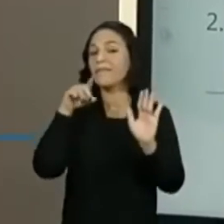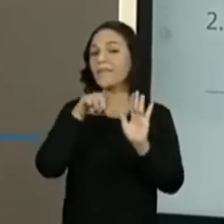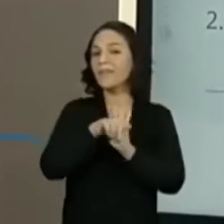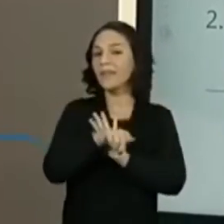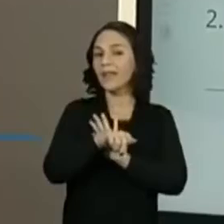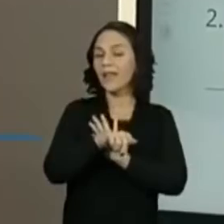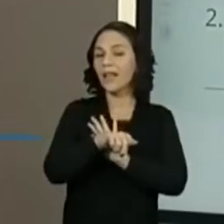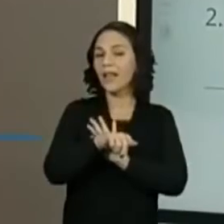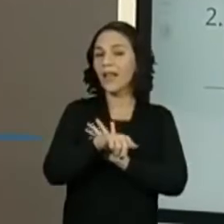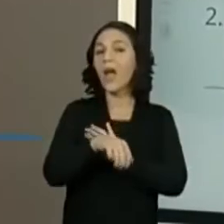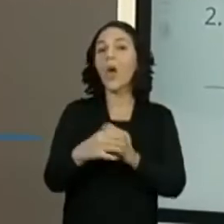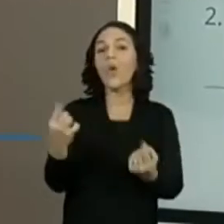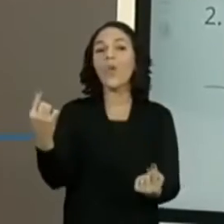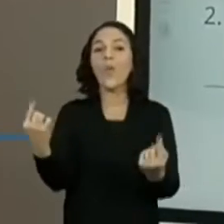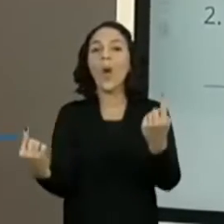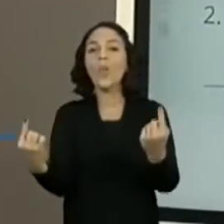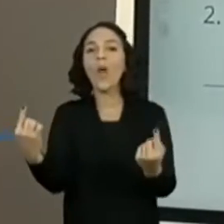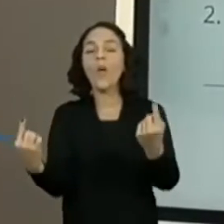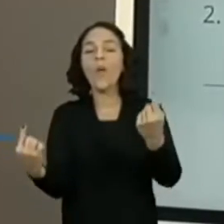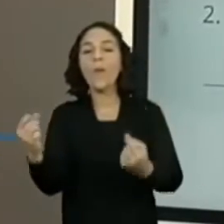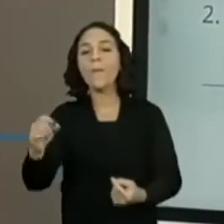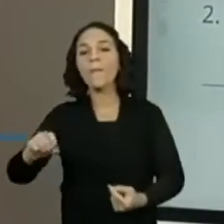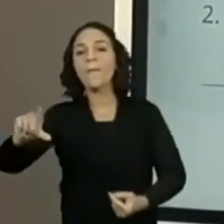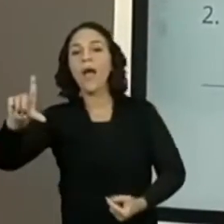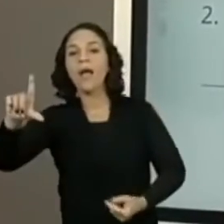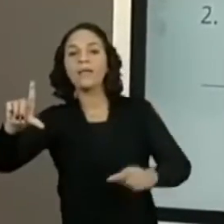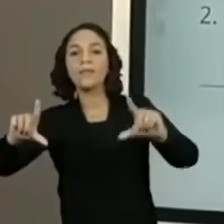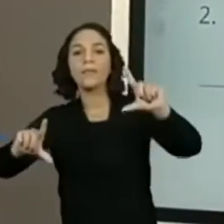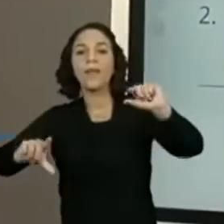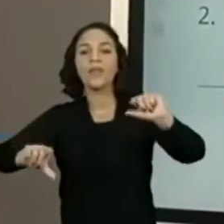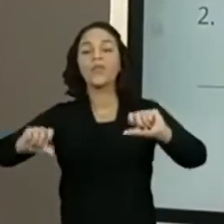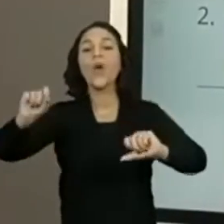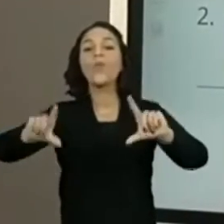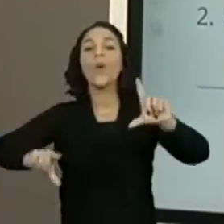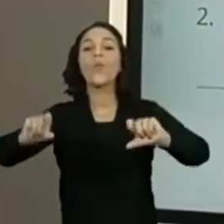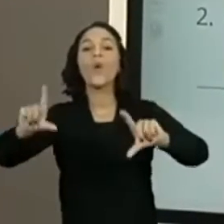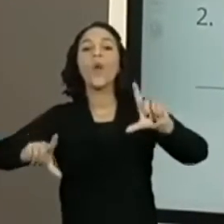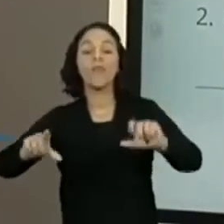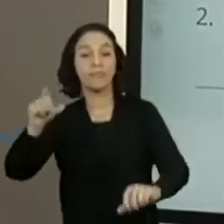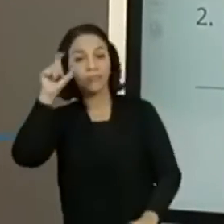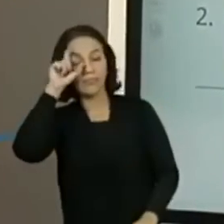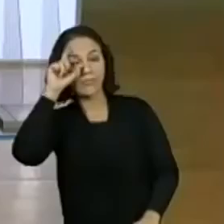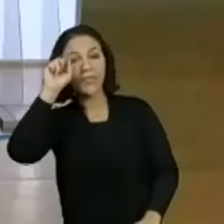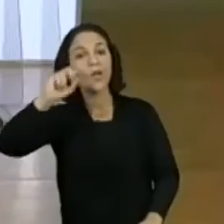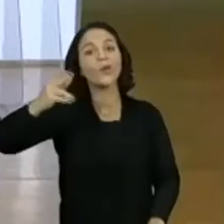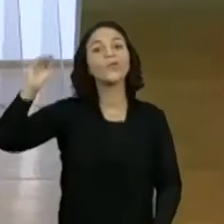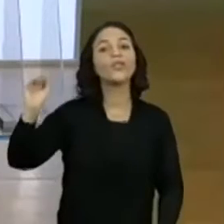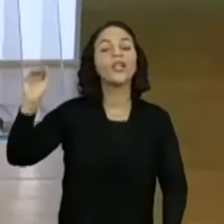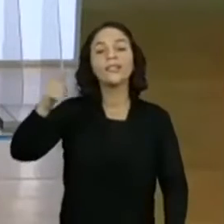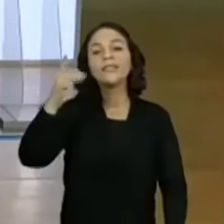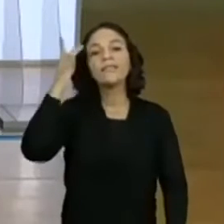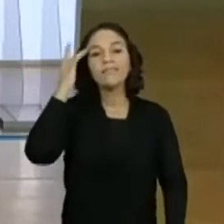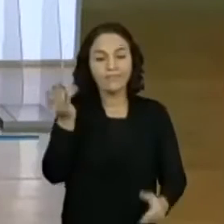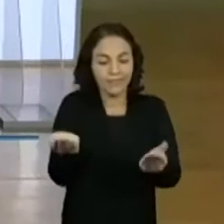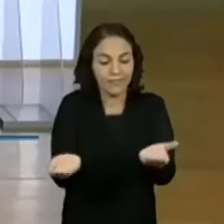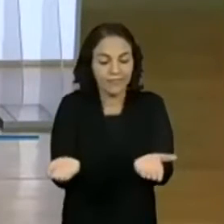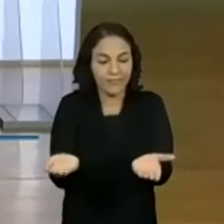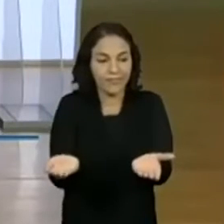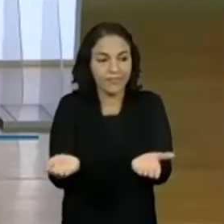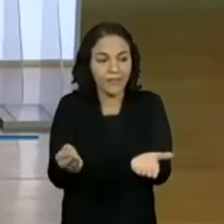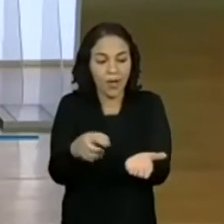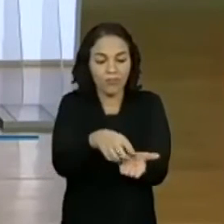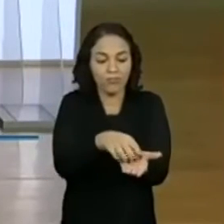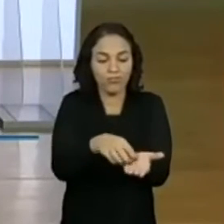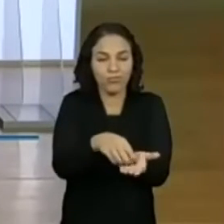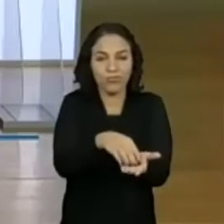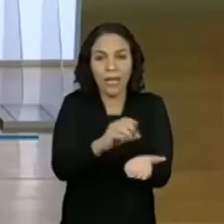quanto, quem tem mais? A professora Joyce ou a Progenô? E aí? Quem vocês são? Mais uma vez